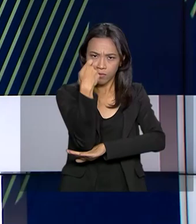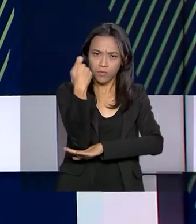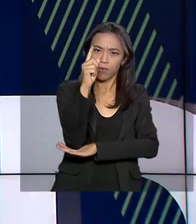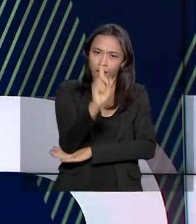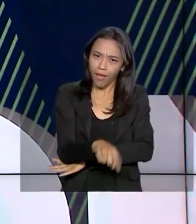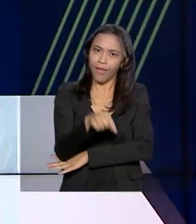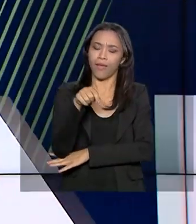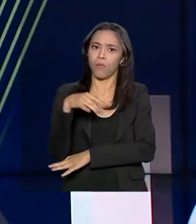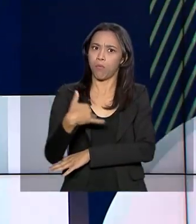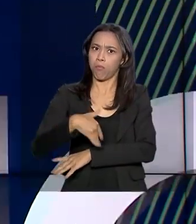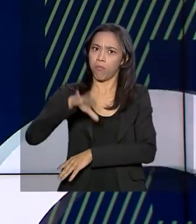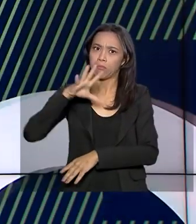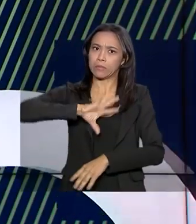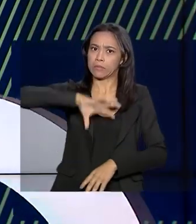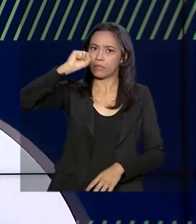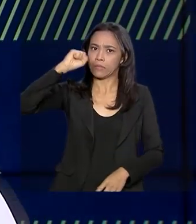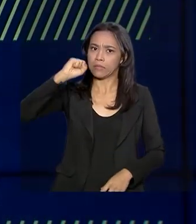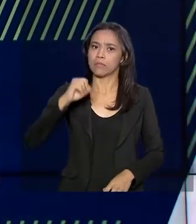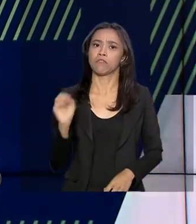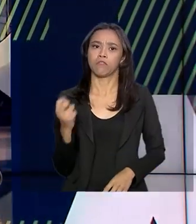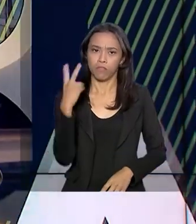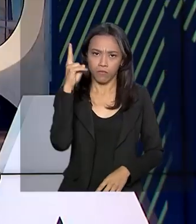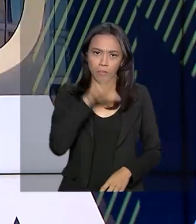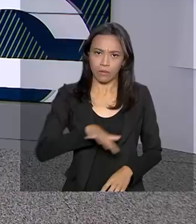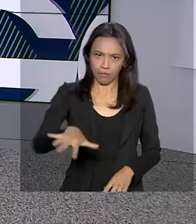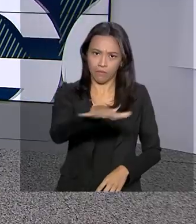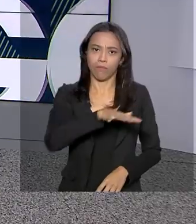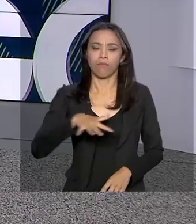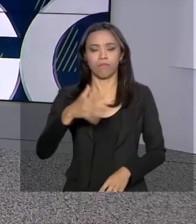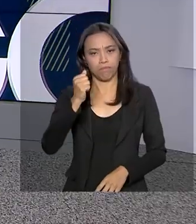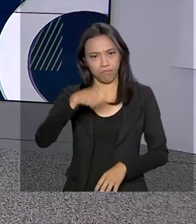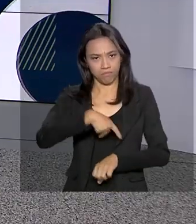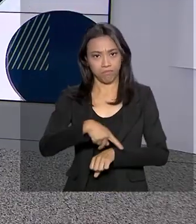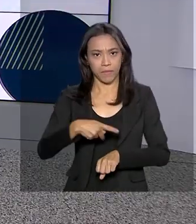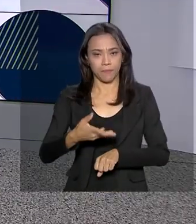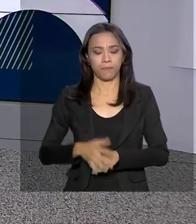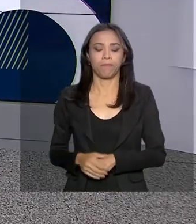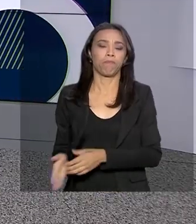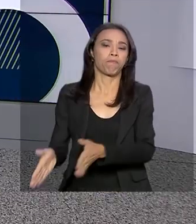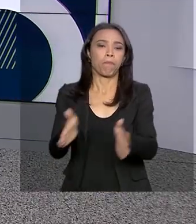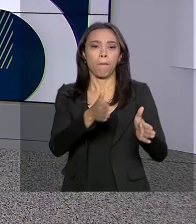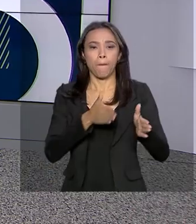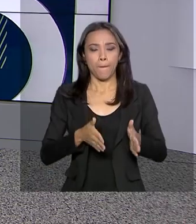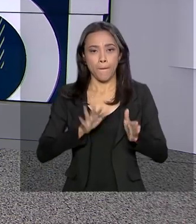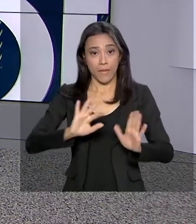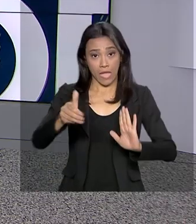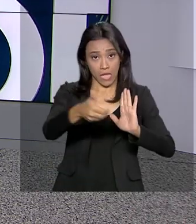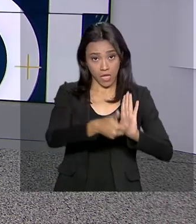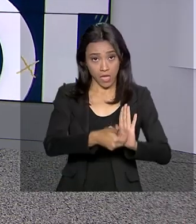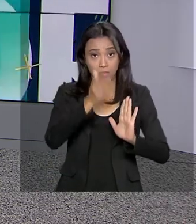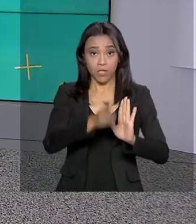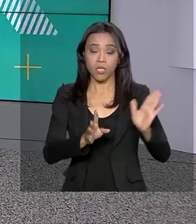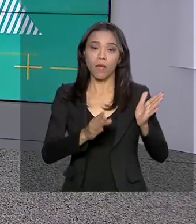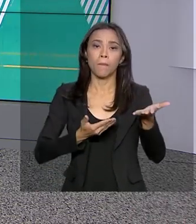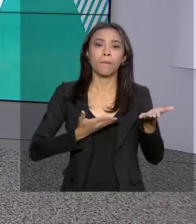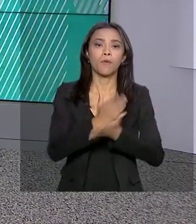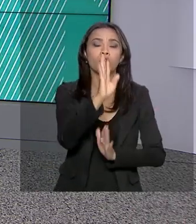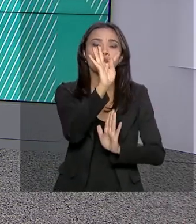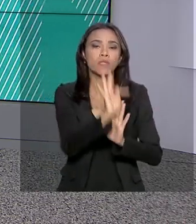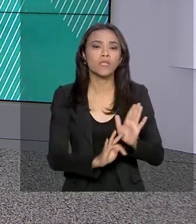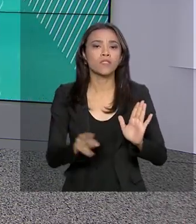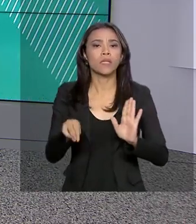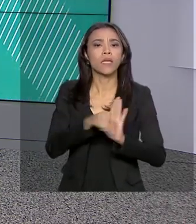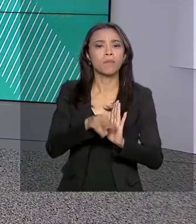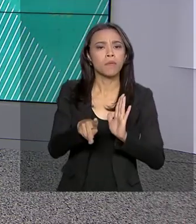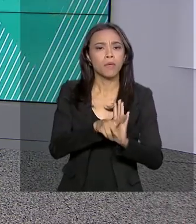valor na produção agropecuária do país. A Câmara dos Deputados aprovou o texto principal da MP da